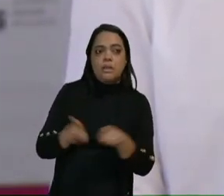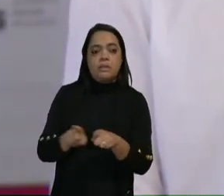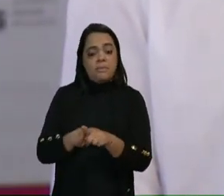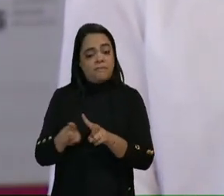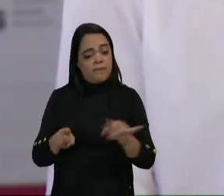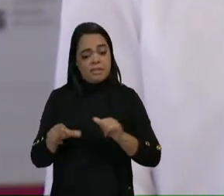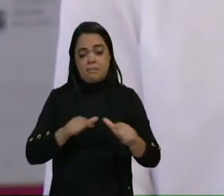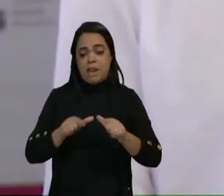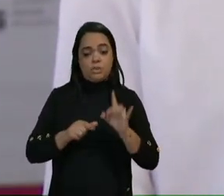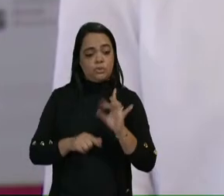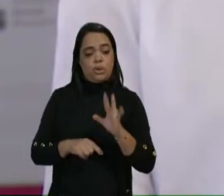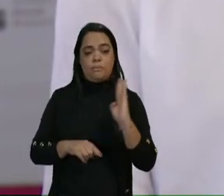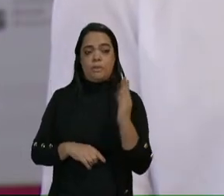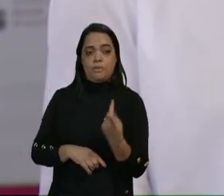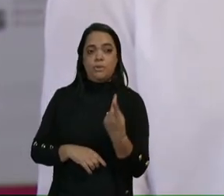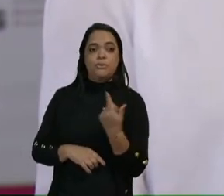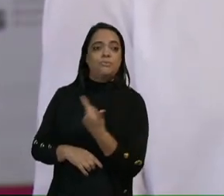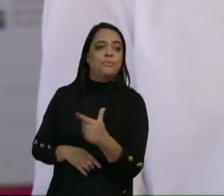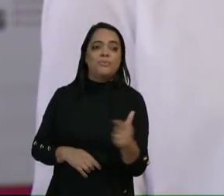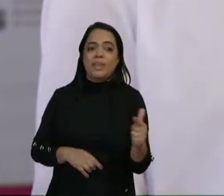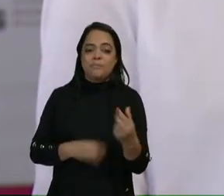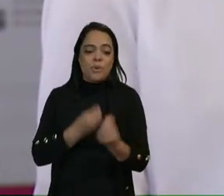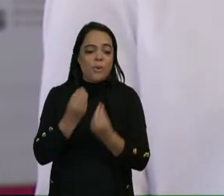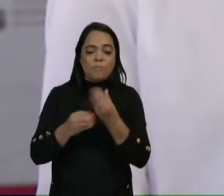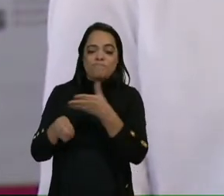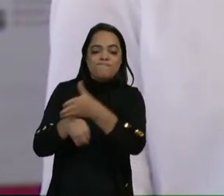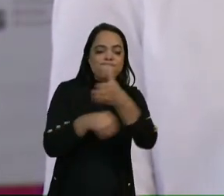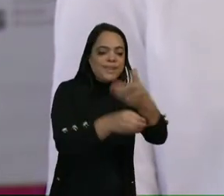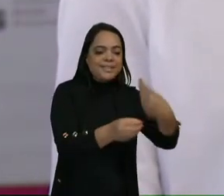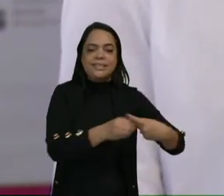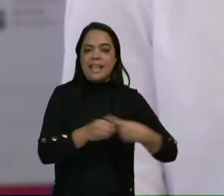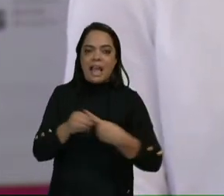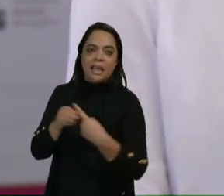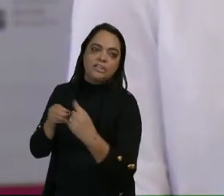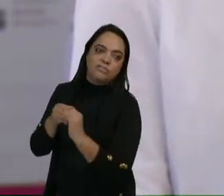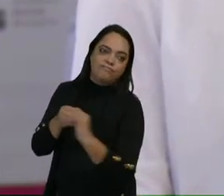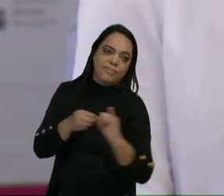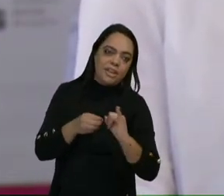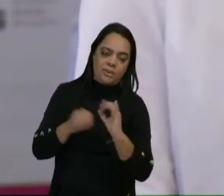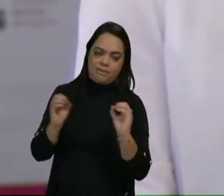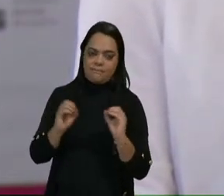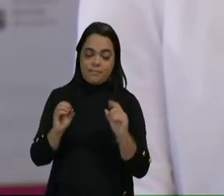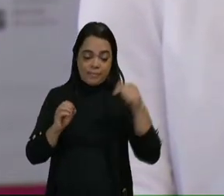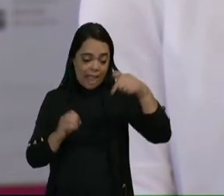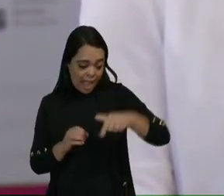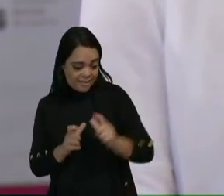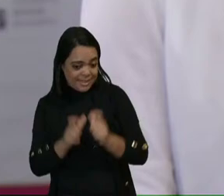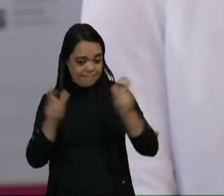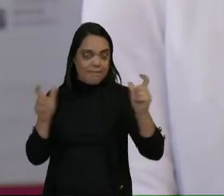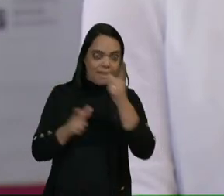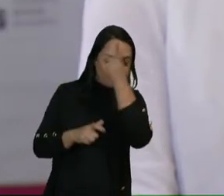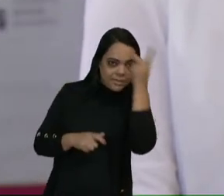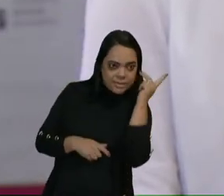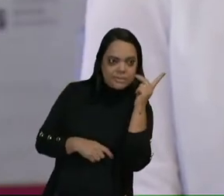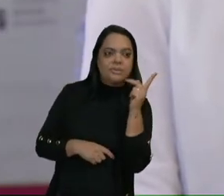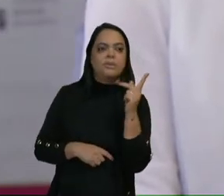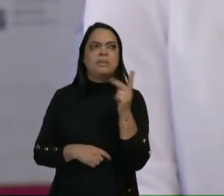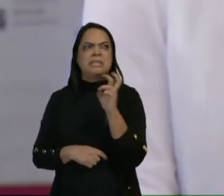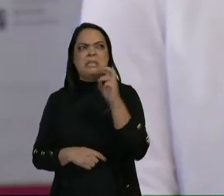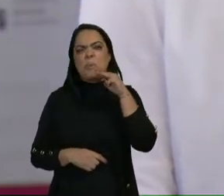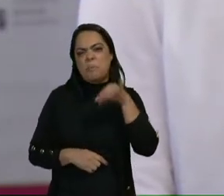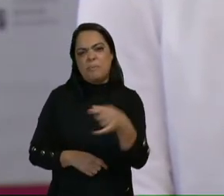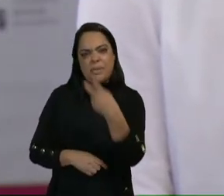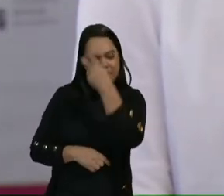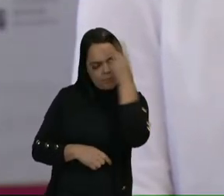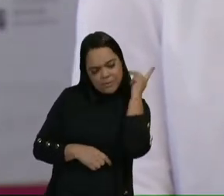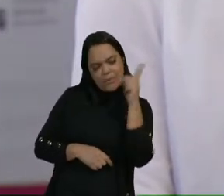Então, porque nós não temos essa mobilidade para o interior. Então, como aqui o volume vai ser infinitamente maior, em torno de 5 milhões de pessoas,